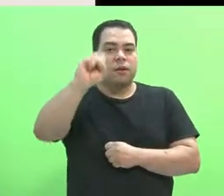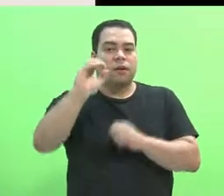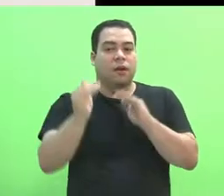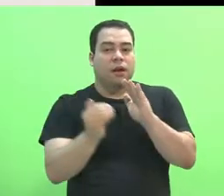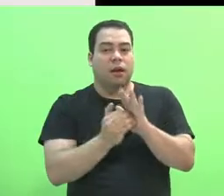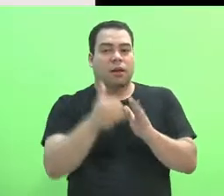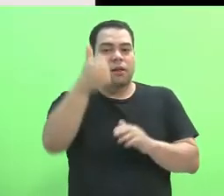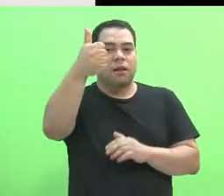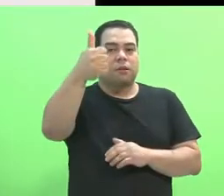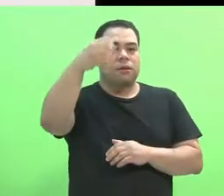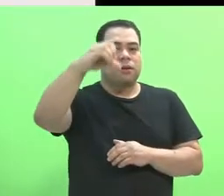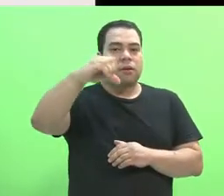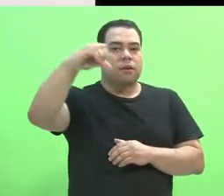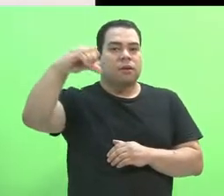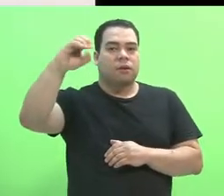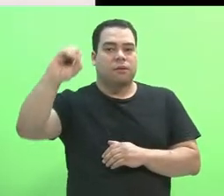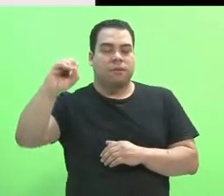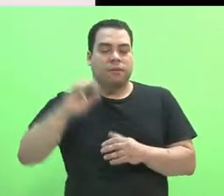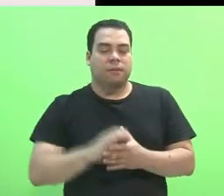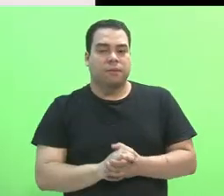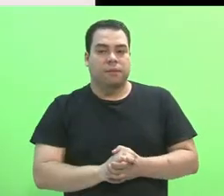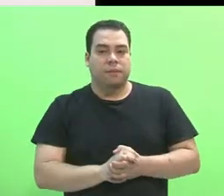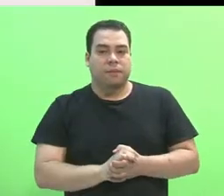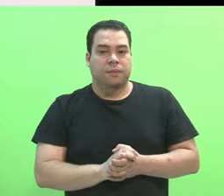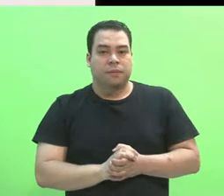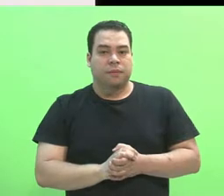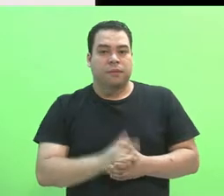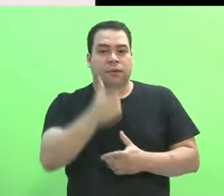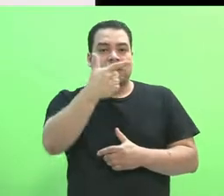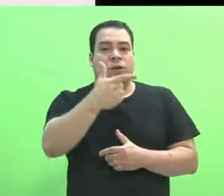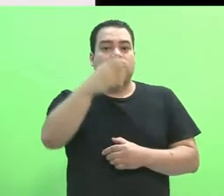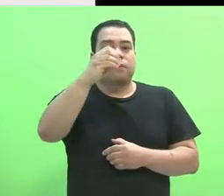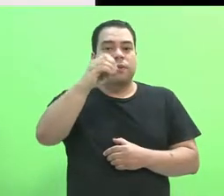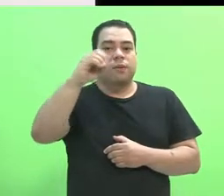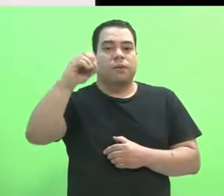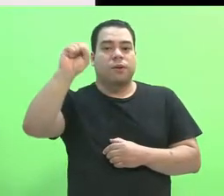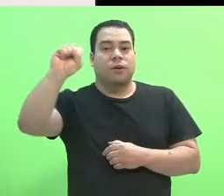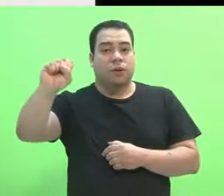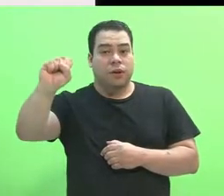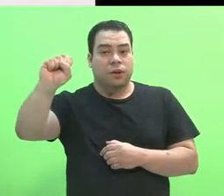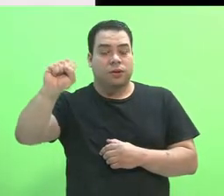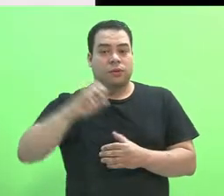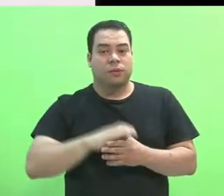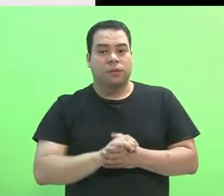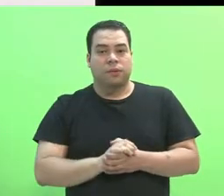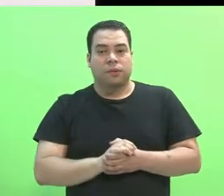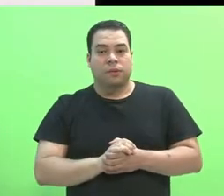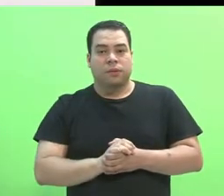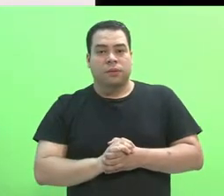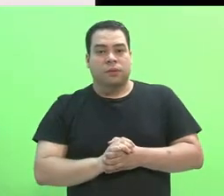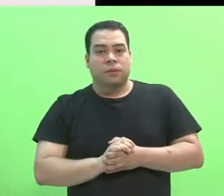1990. Aqui, em 2008, o sistema foi